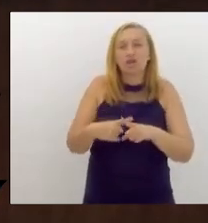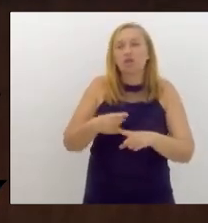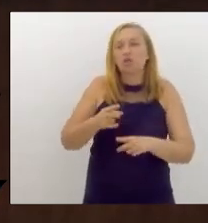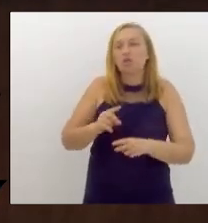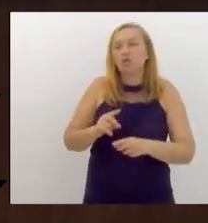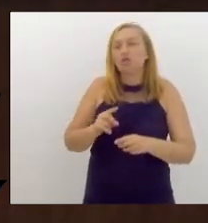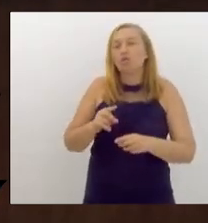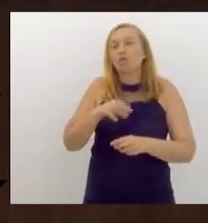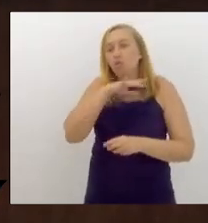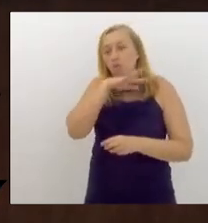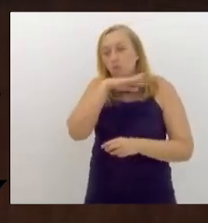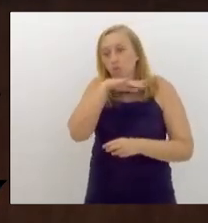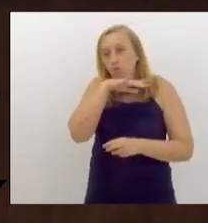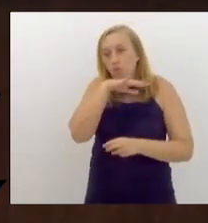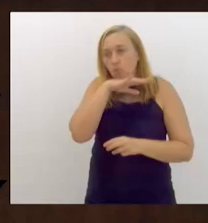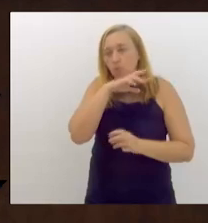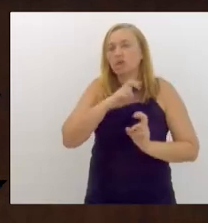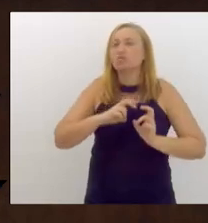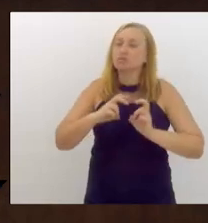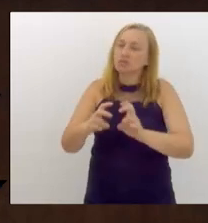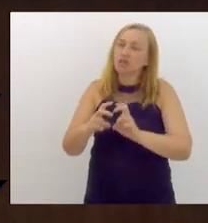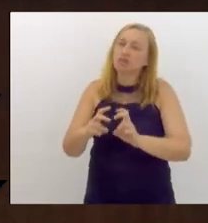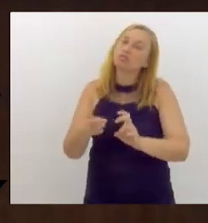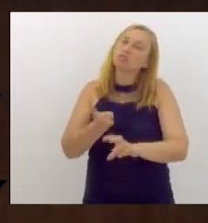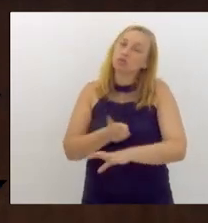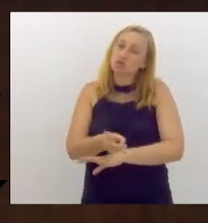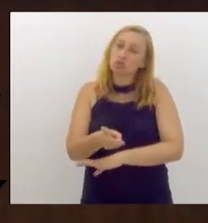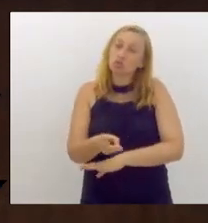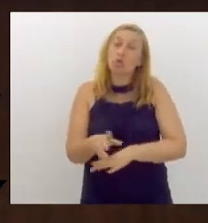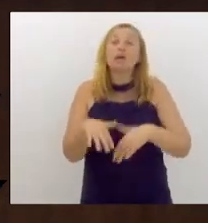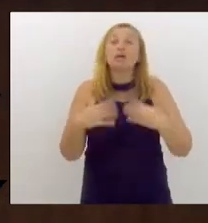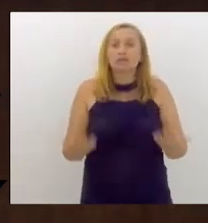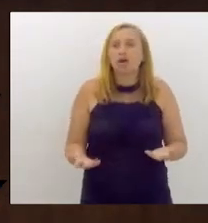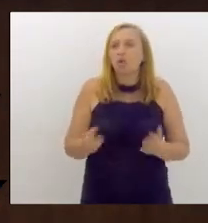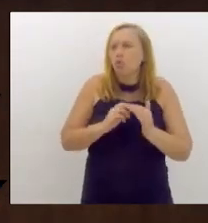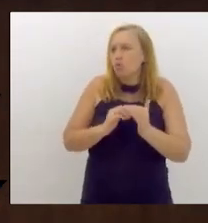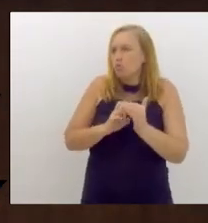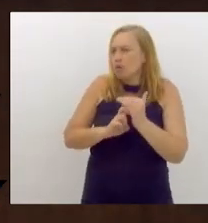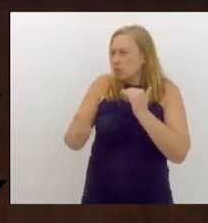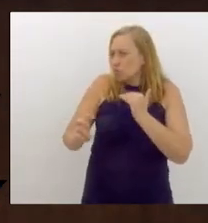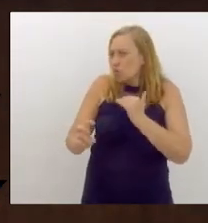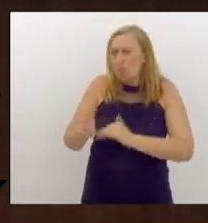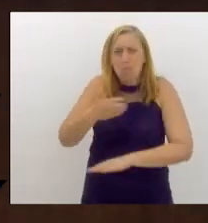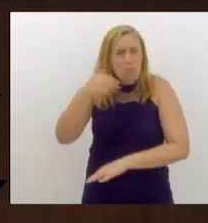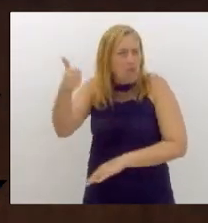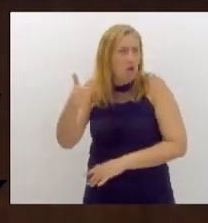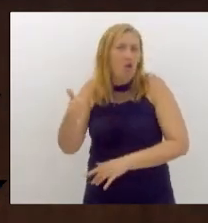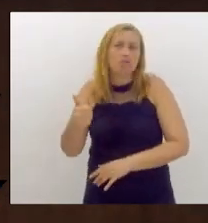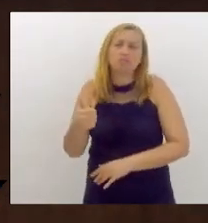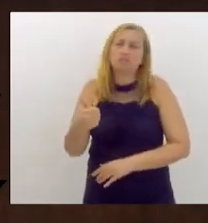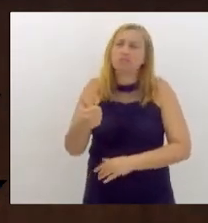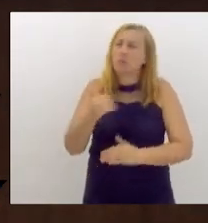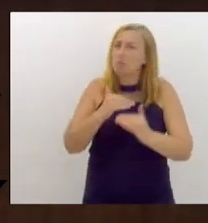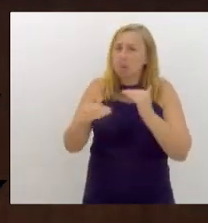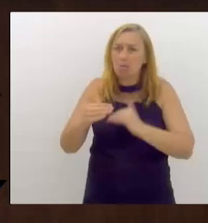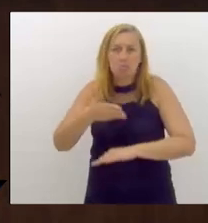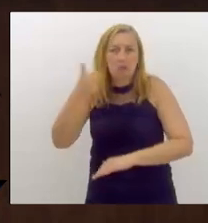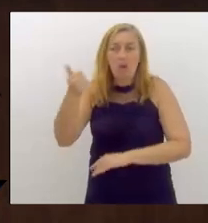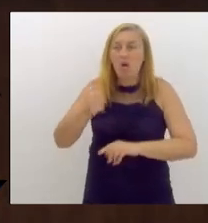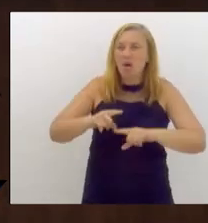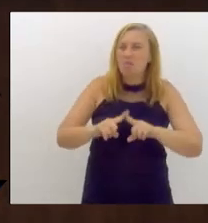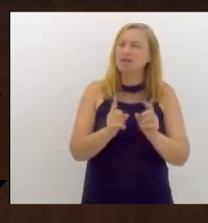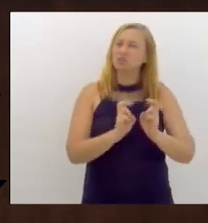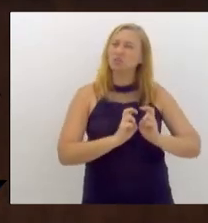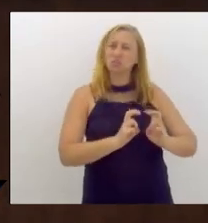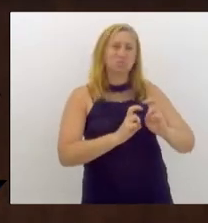foram resolvidas e o problema da sinalização. Então, o metrô funciona melhor, o metrô funciona melhor. Agora, o trem